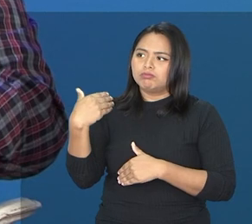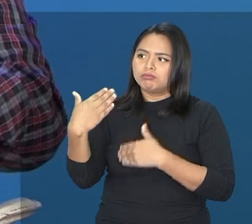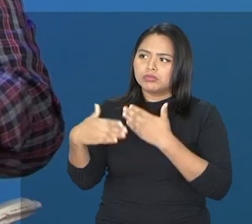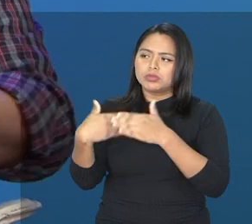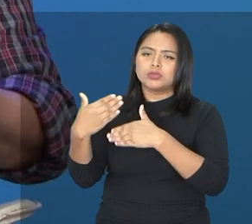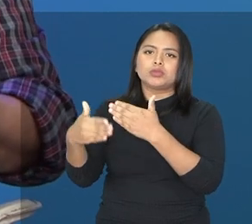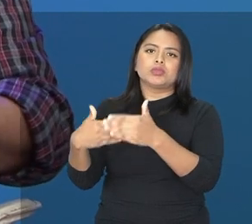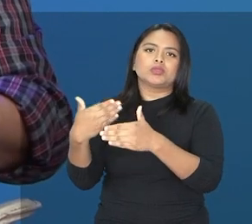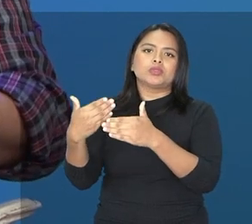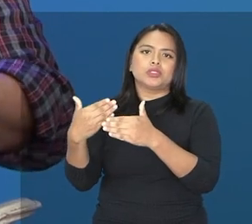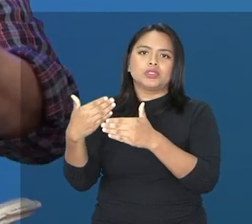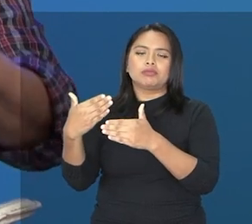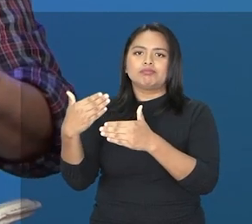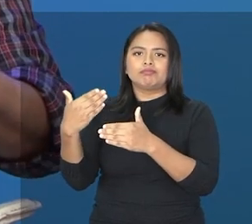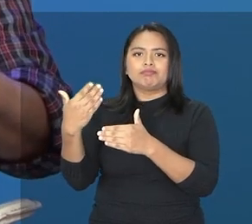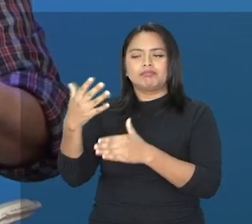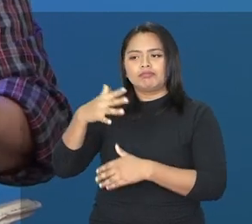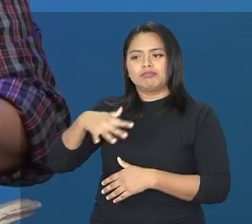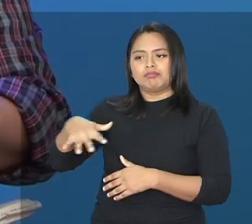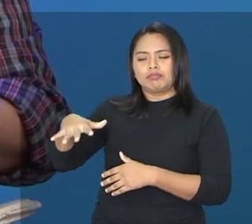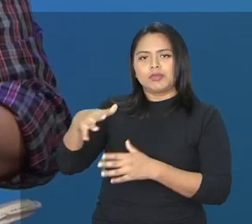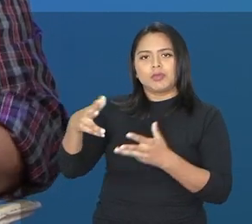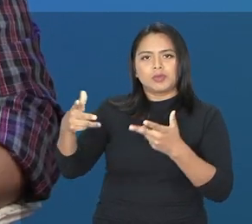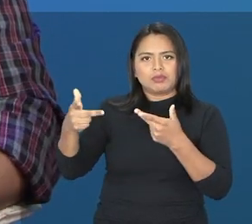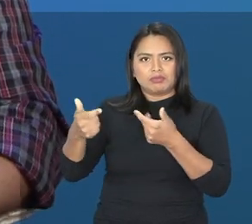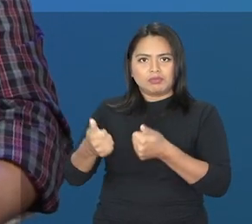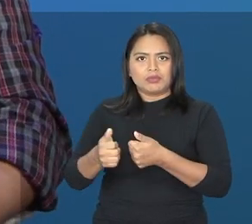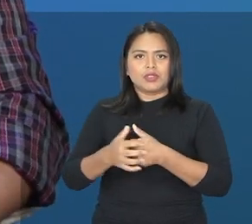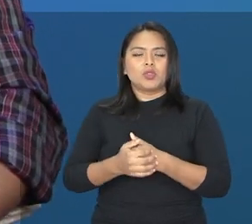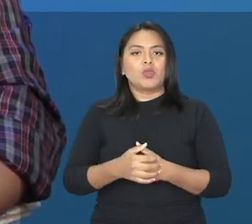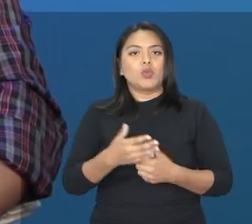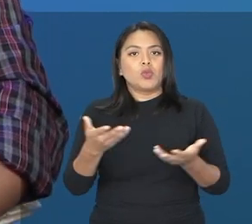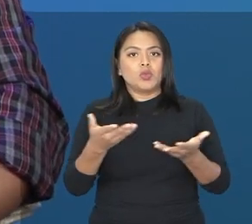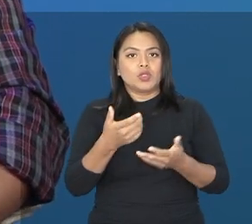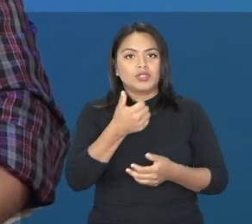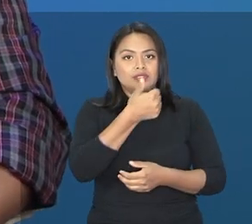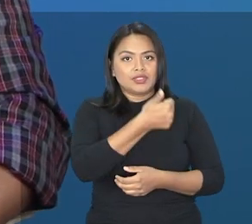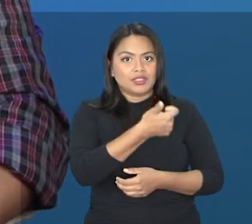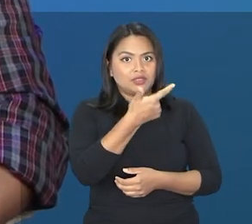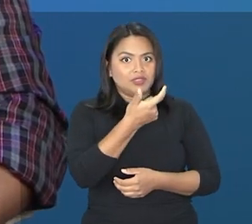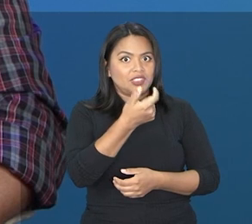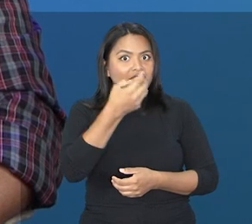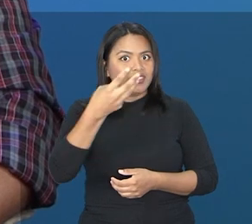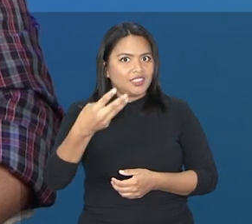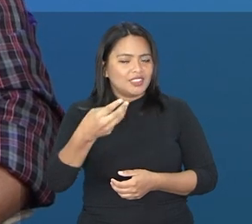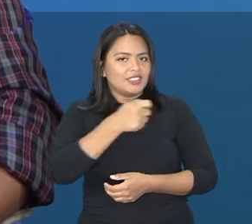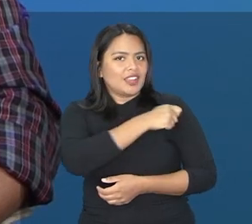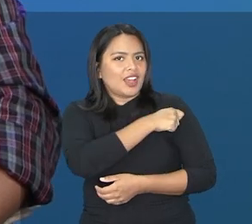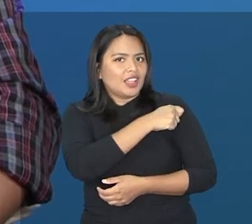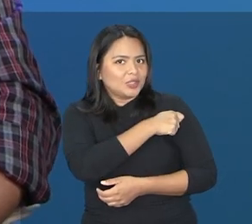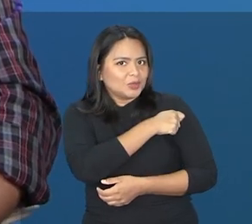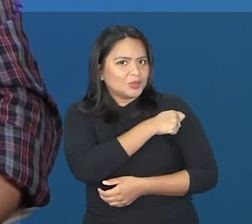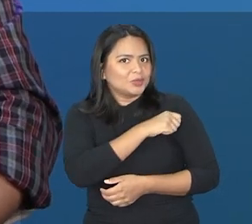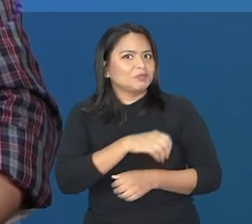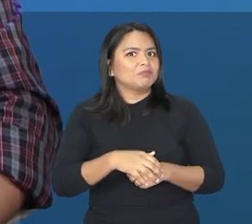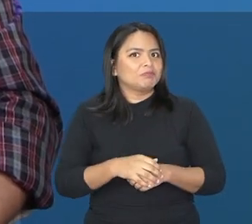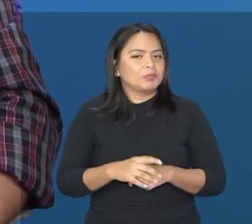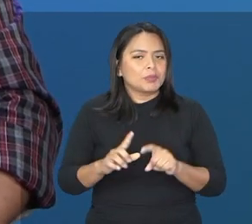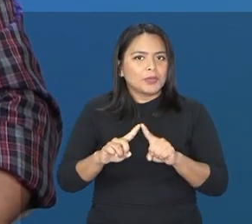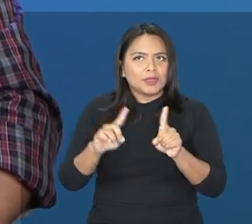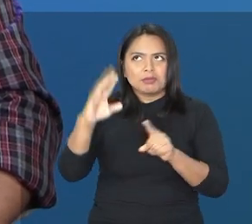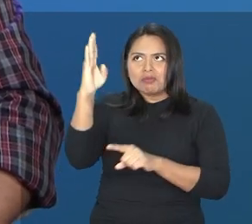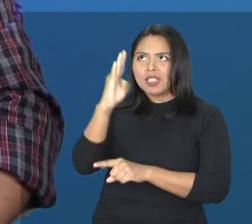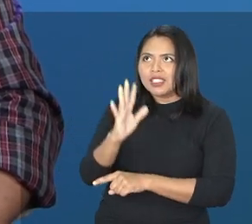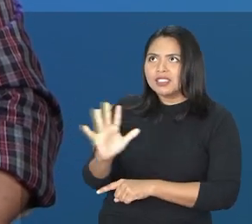espaço de qualidade para essa clientela. Hoje nós somos 123 alunos apenas. No Brasil, só 0